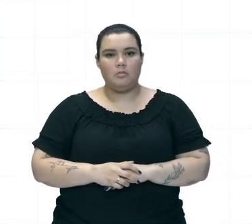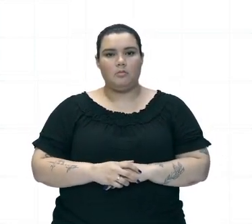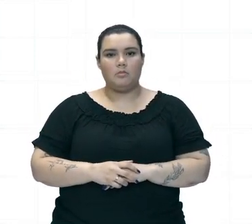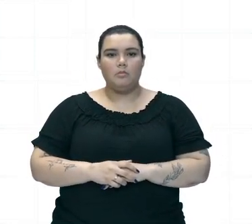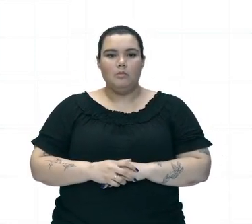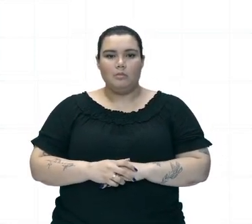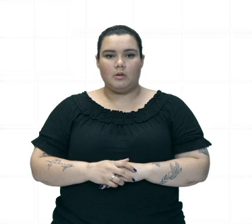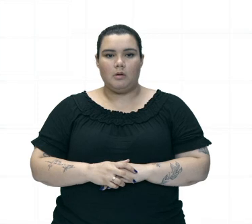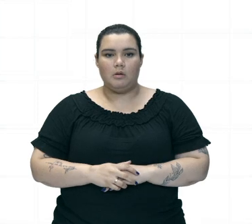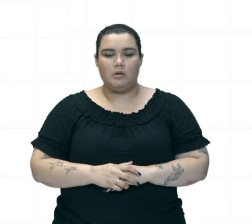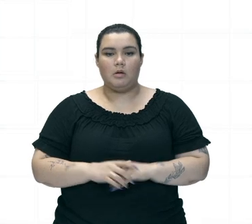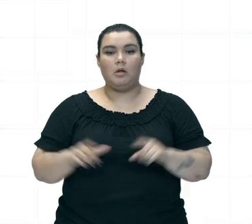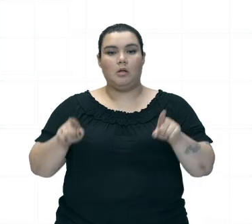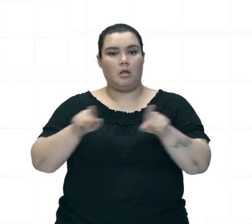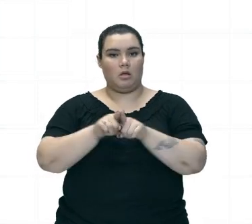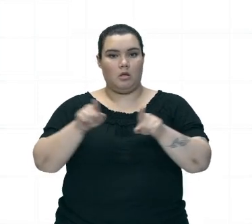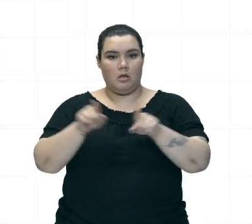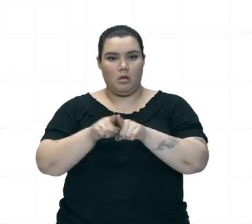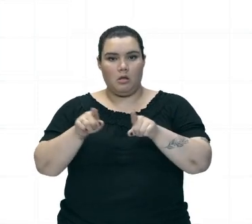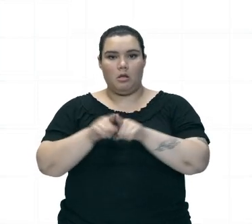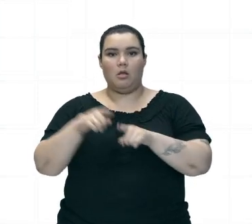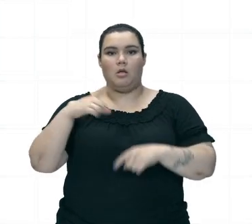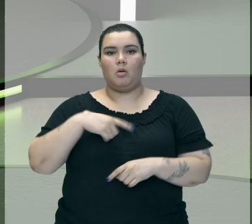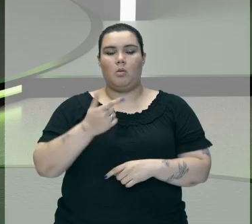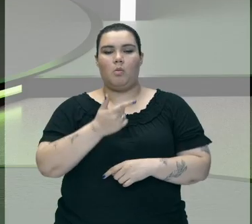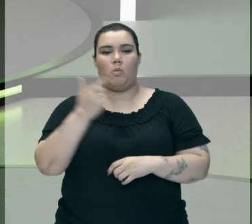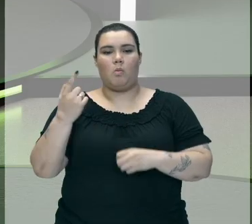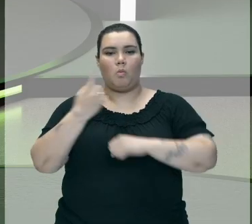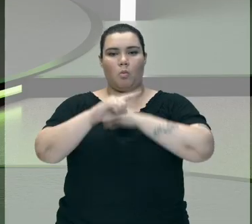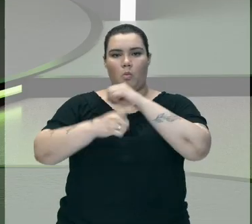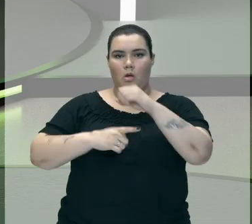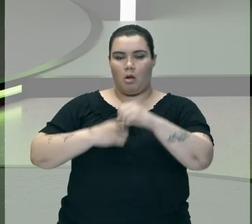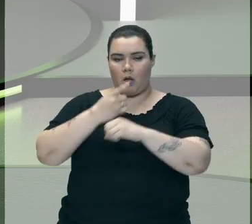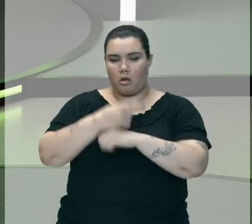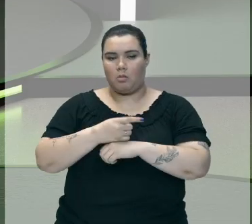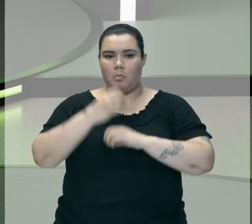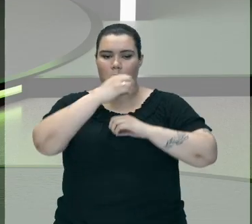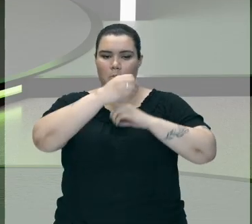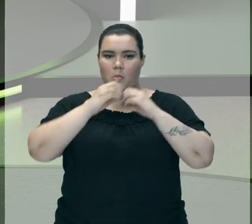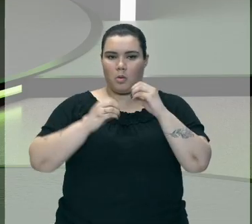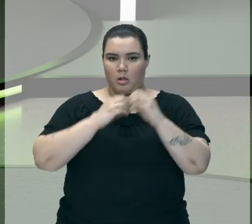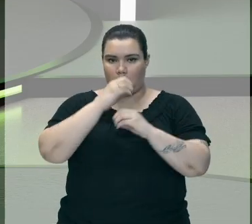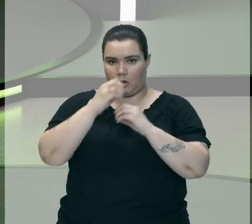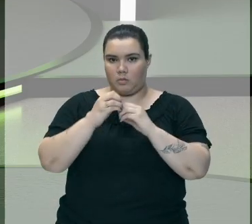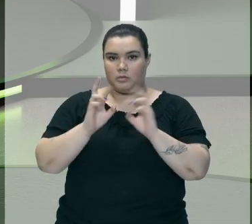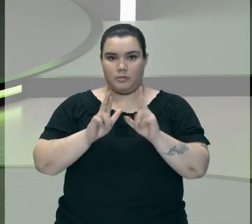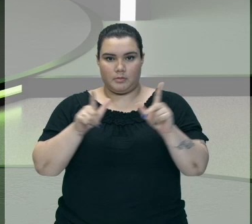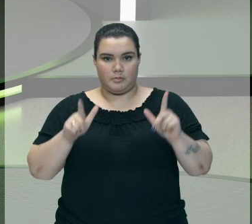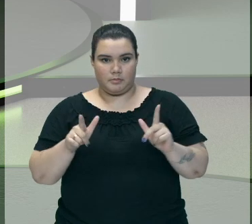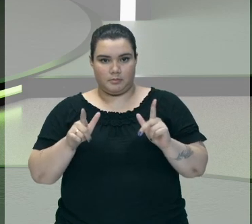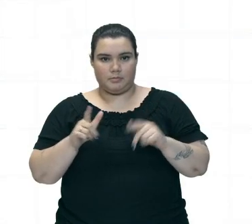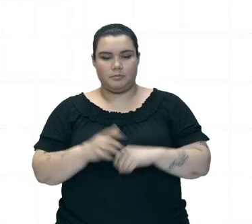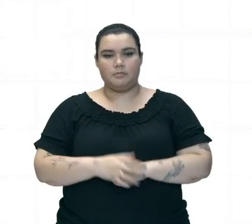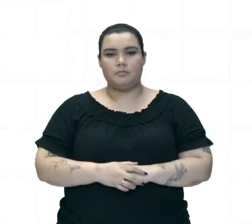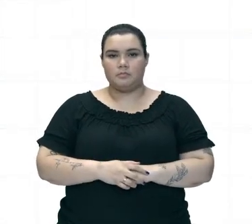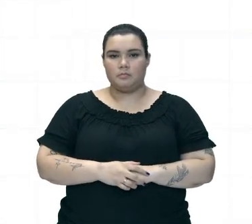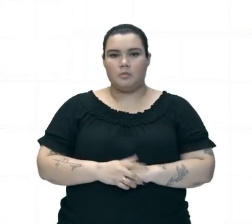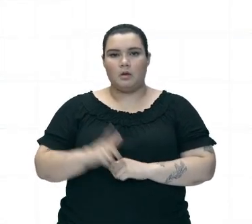Nós temos Os outros Comportamentos Aqui De átomos E moléculas Diferentes Aqui do lado Direito Como o argônio